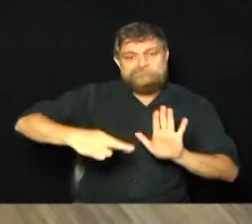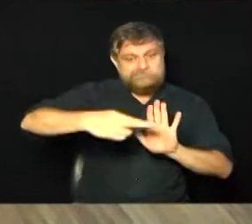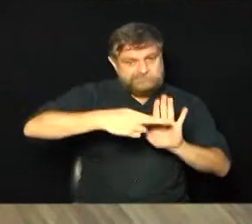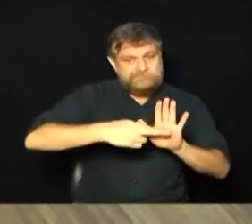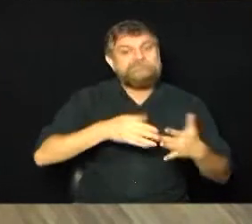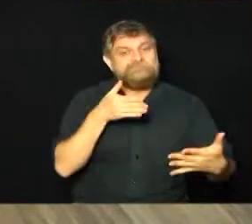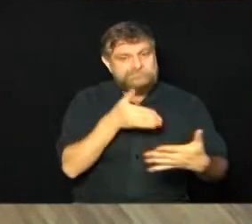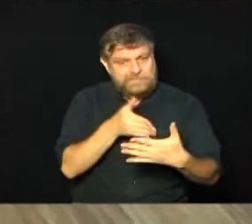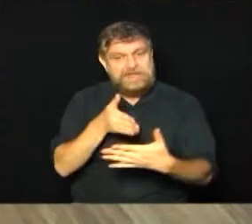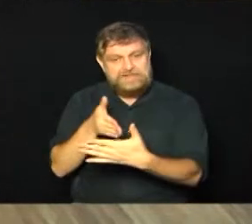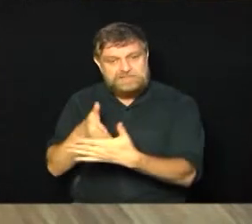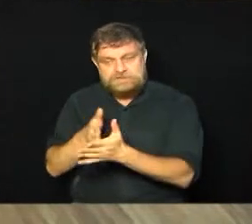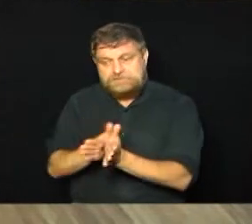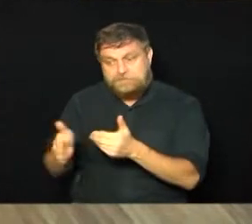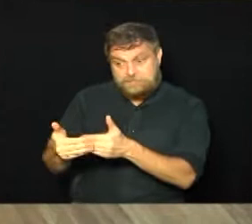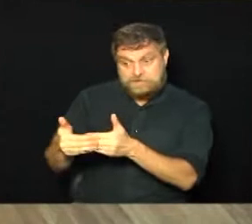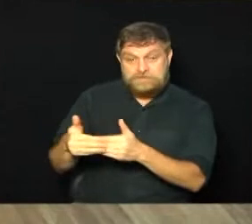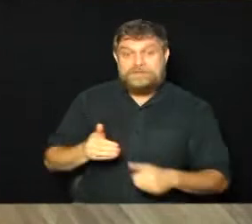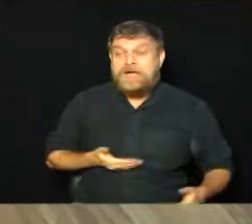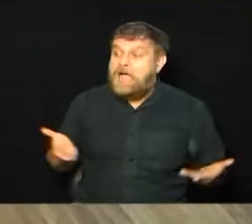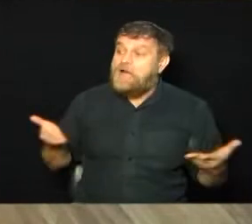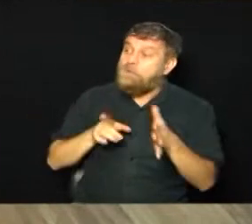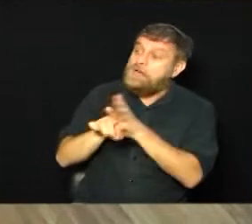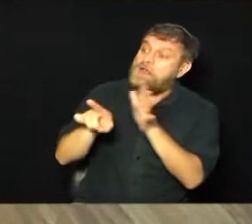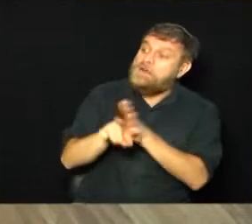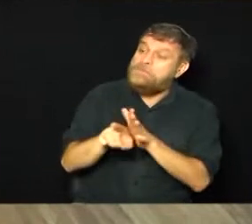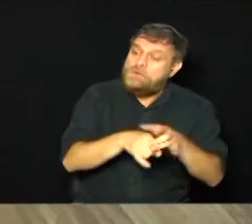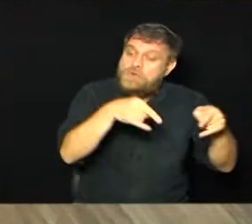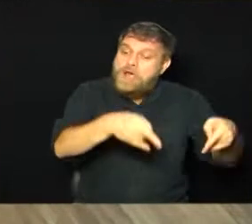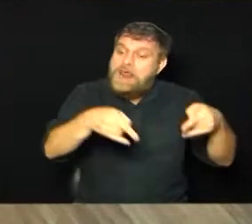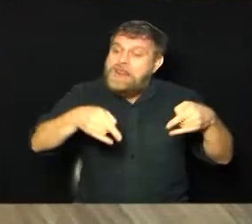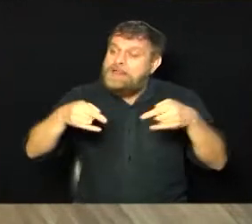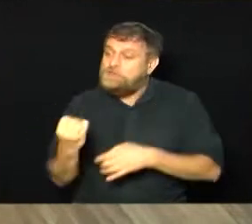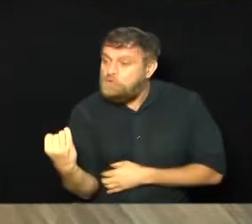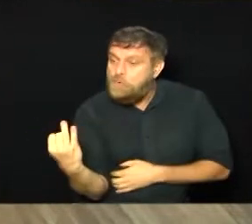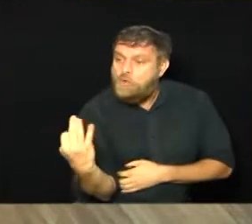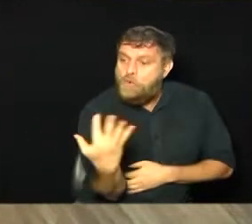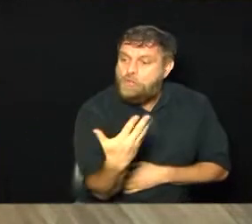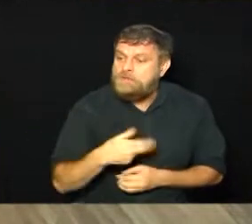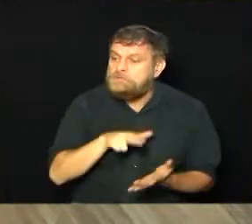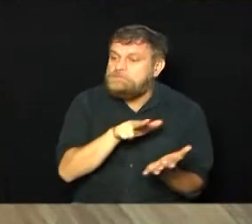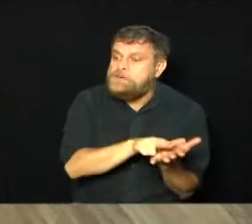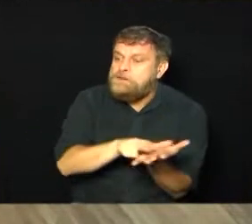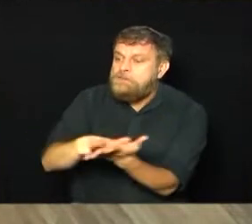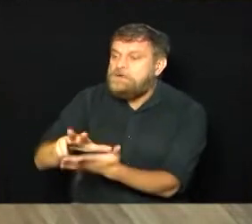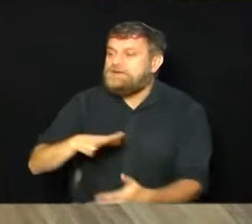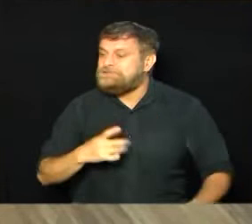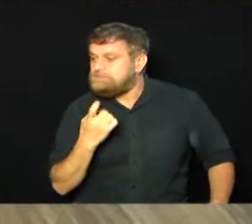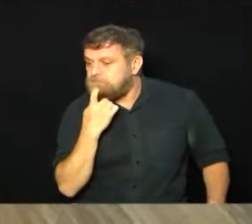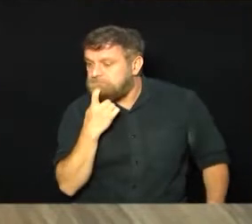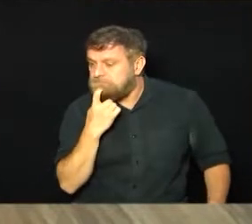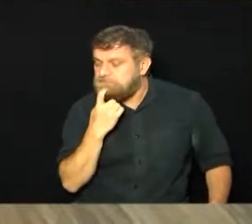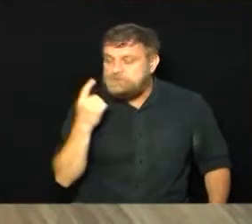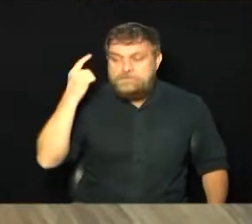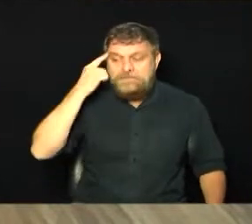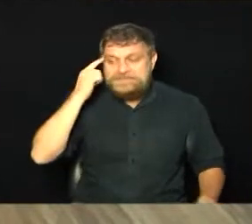restritivas. Neste momento, como está a taxa de ocupação de leitos de UTI na cidade de Campinas em relação à Covid